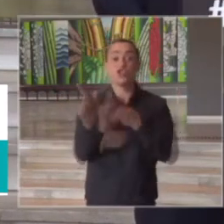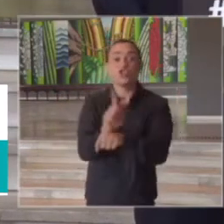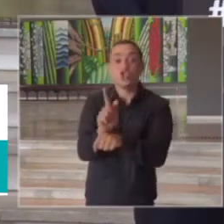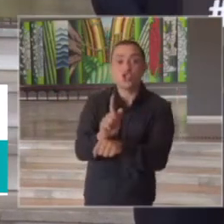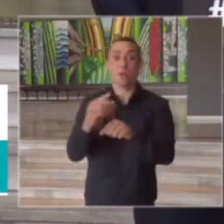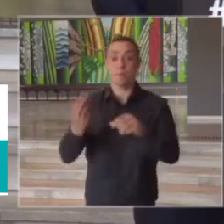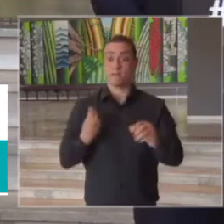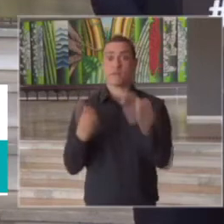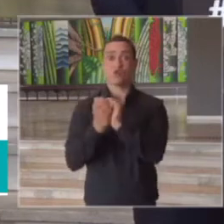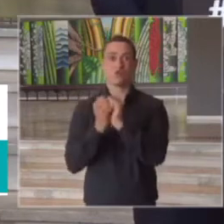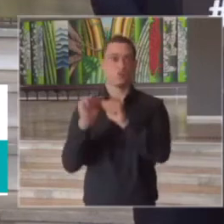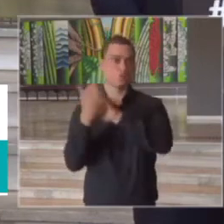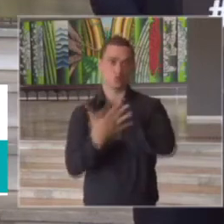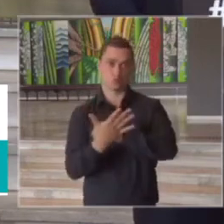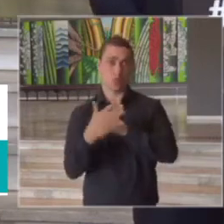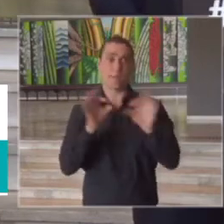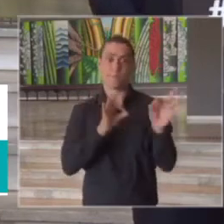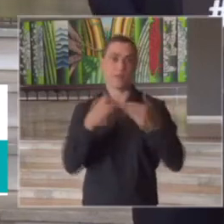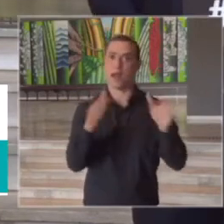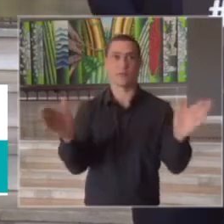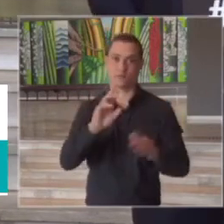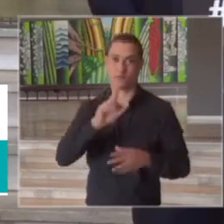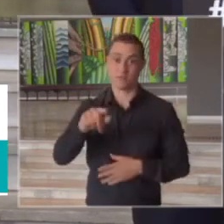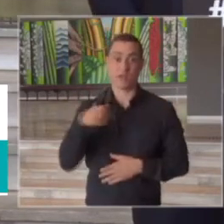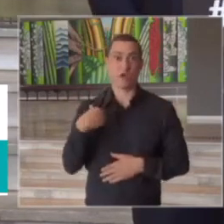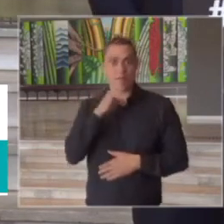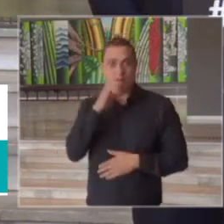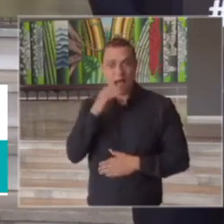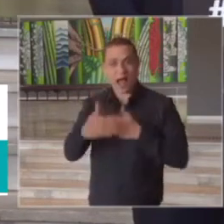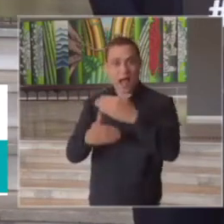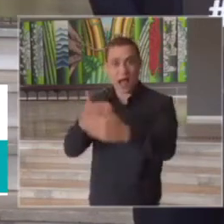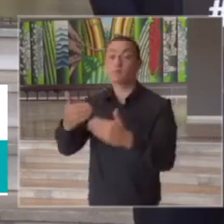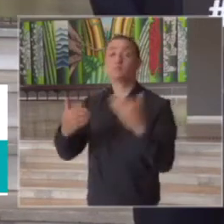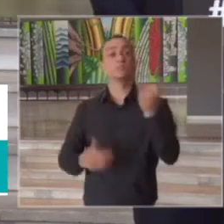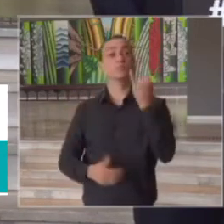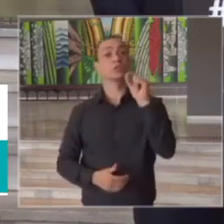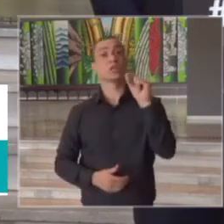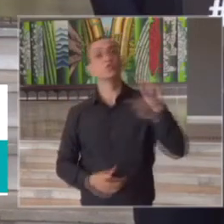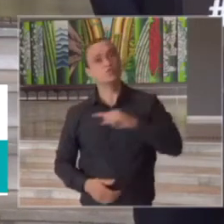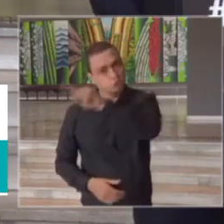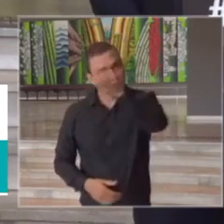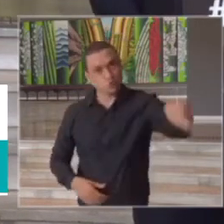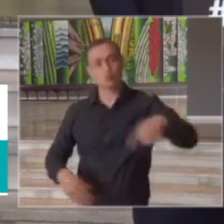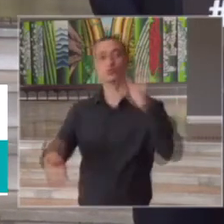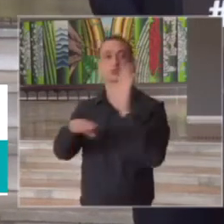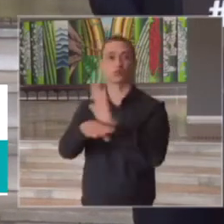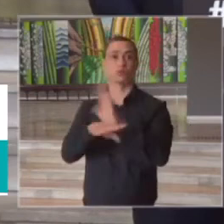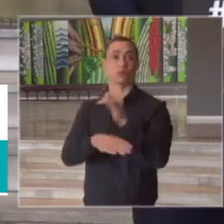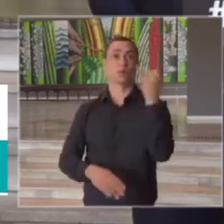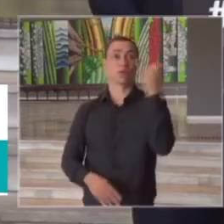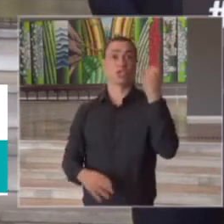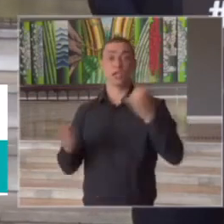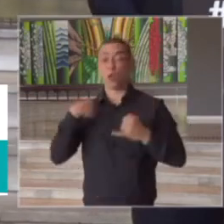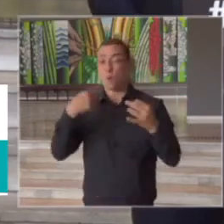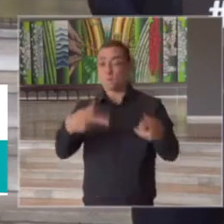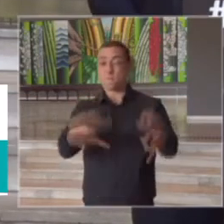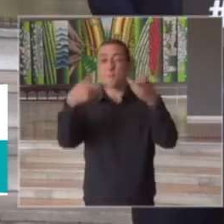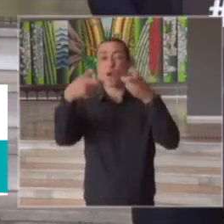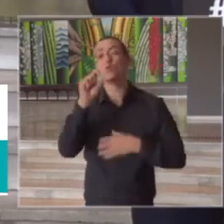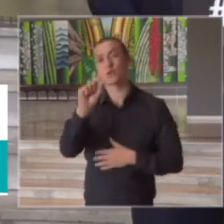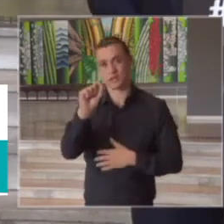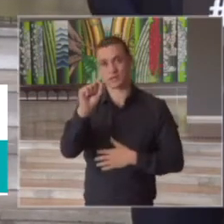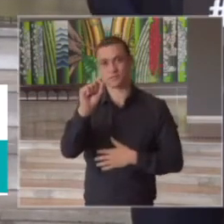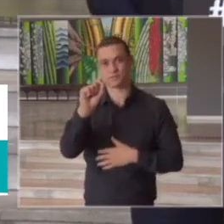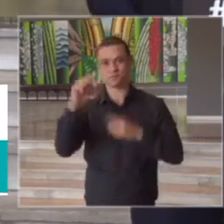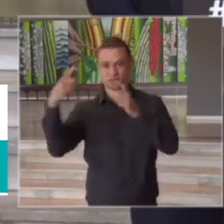com a pandemia para a gente caminhar mais rápido é muito importante que todos colaborem e o que a gente está percebendo é que